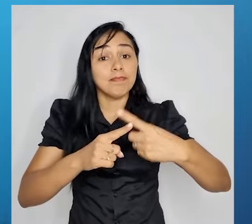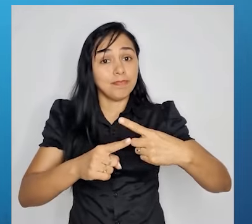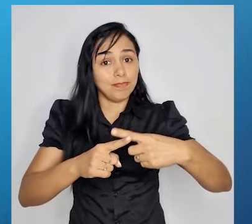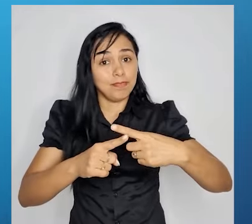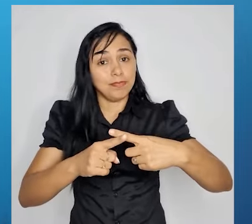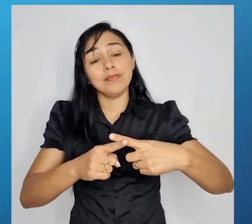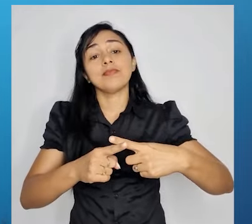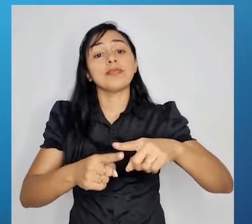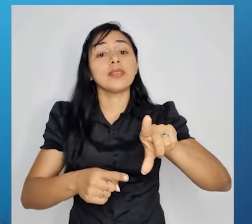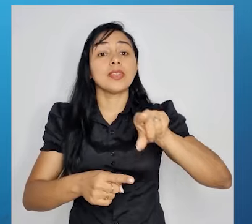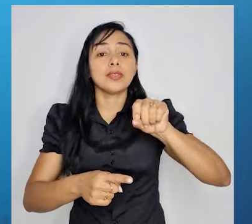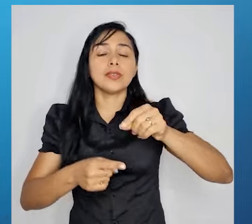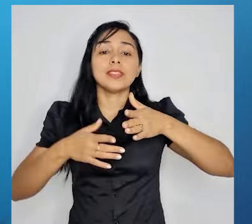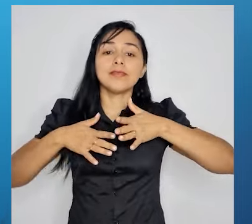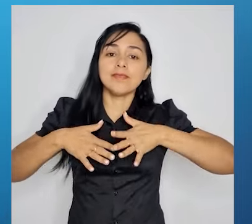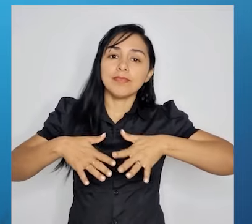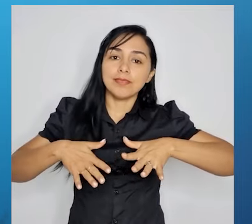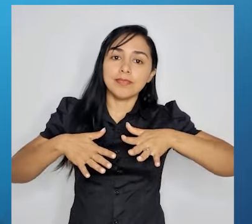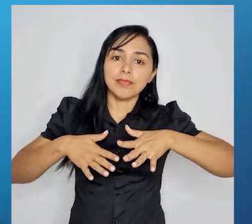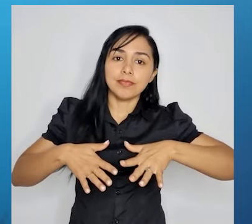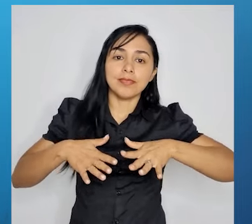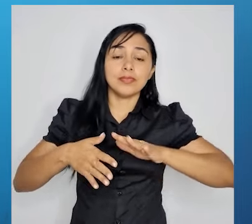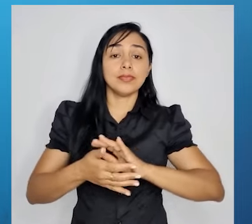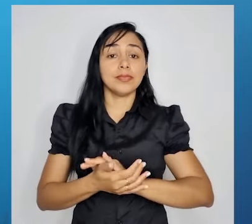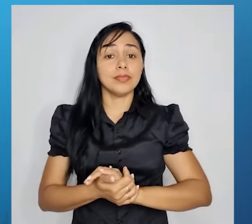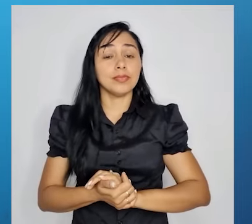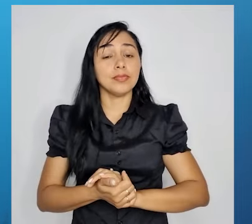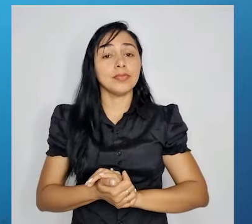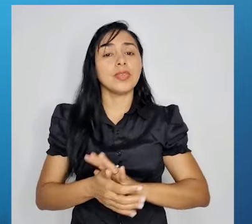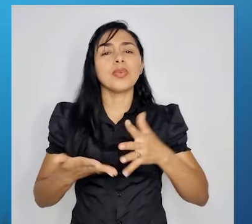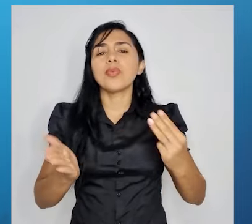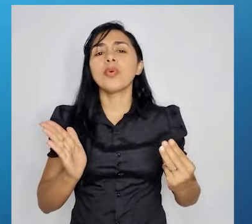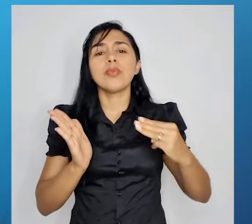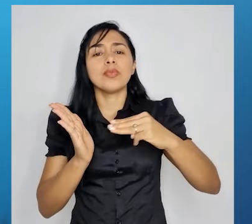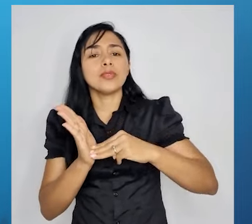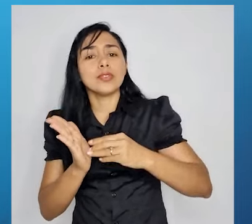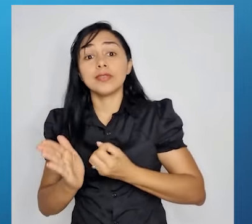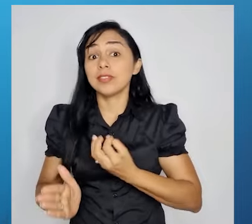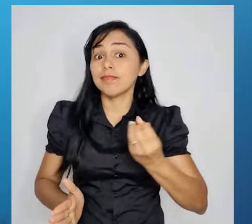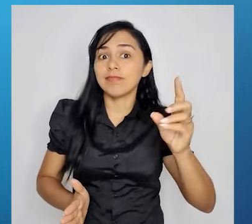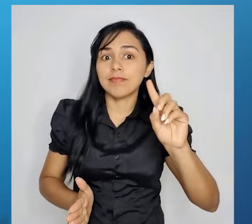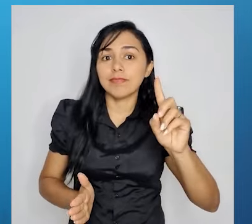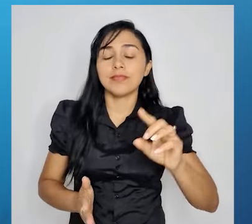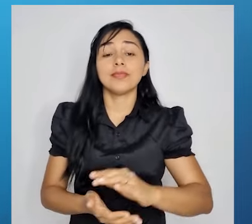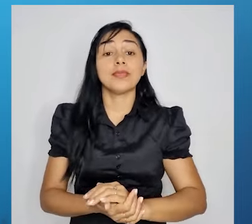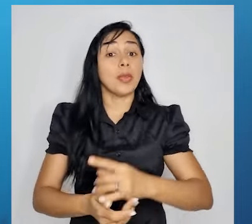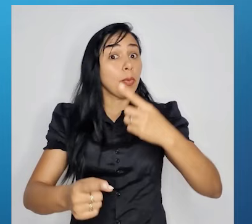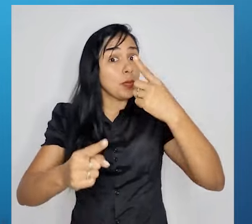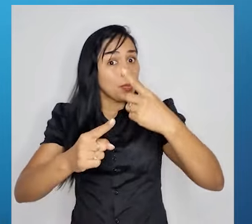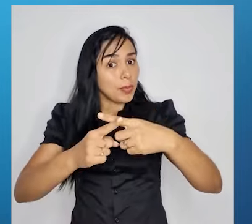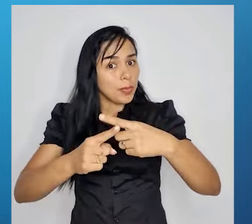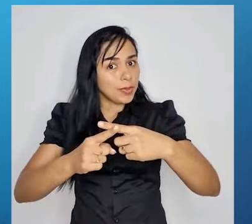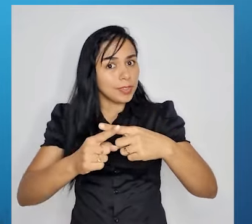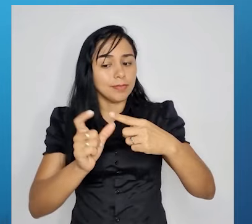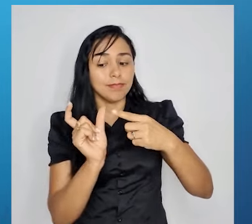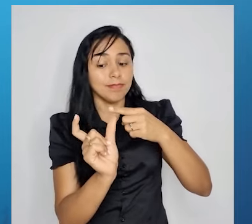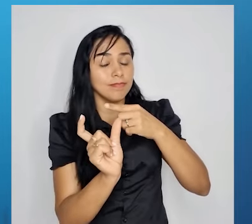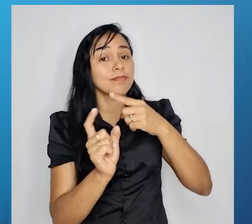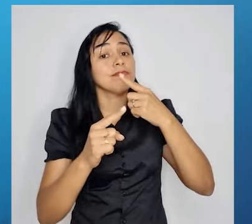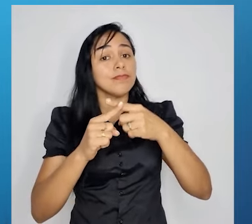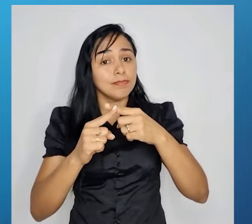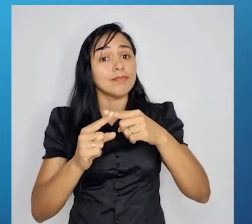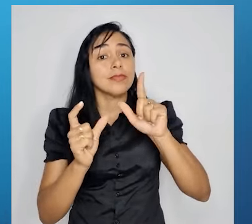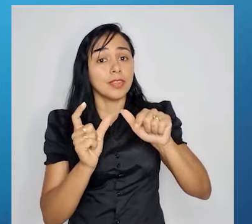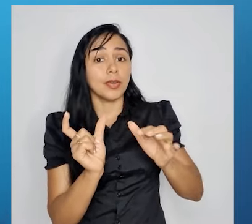preferi descansar. A causa dele não ter viajado é porque ele preferiu descansar.